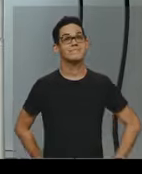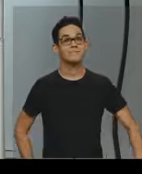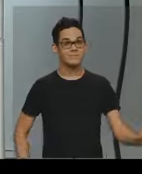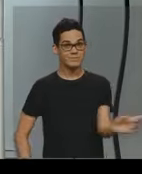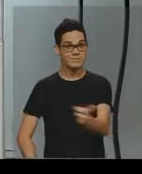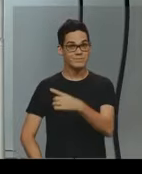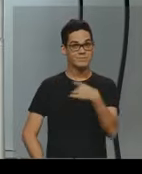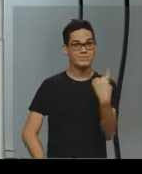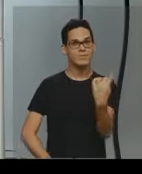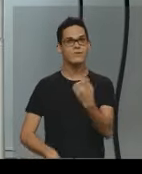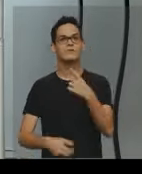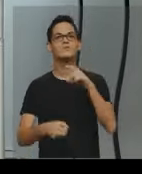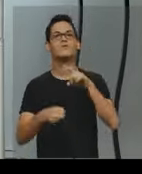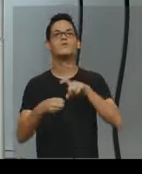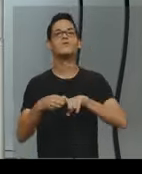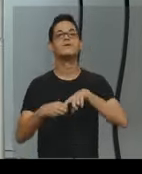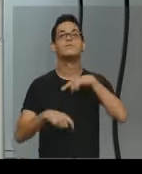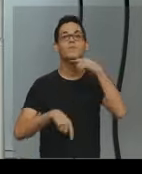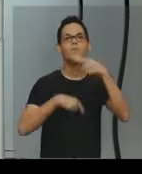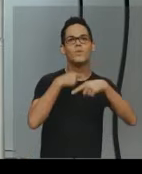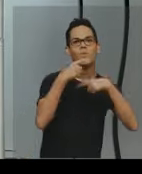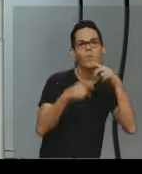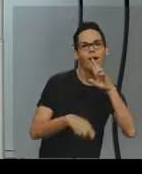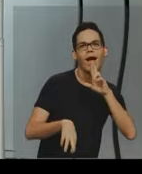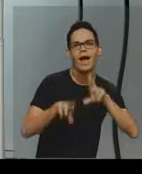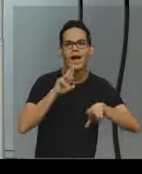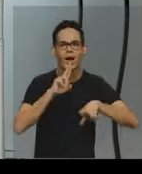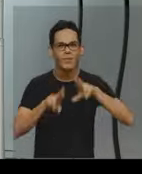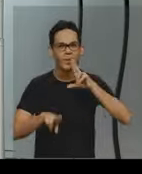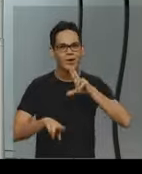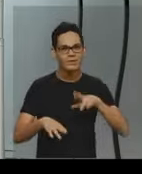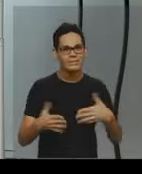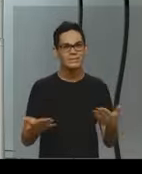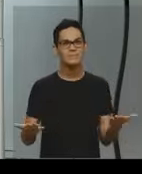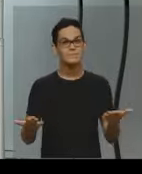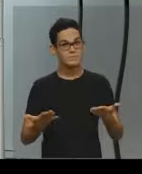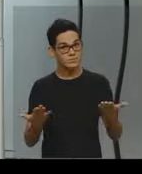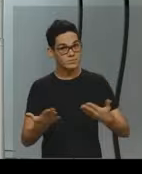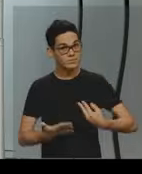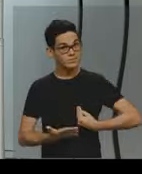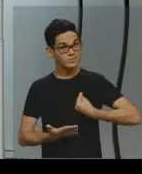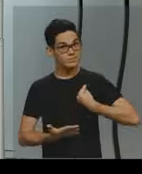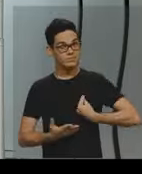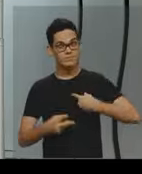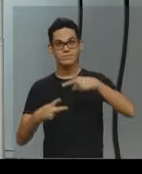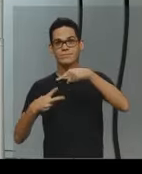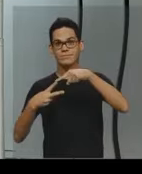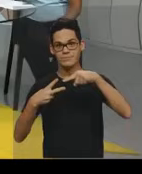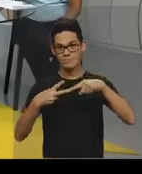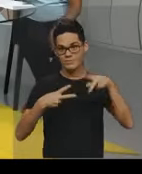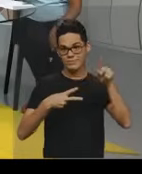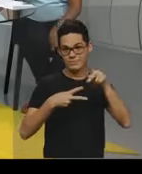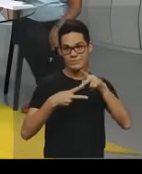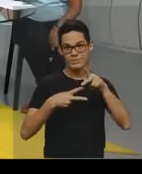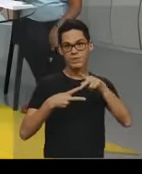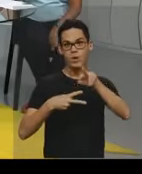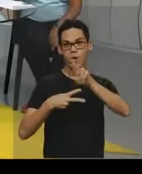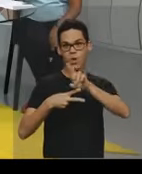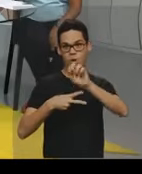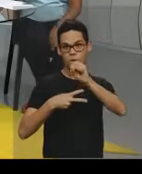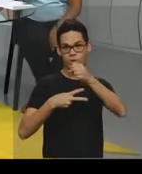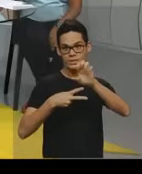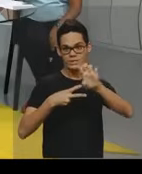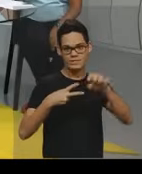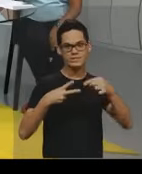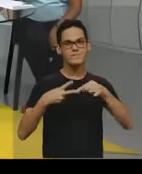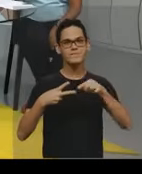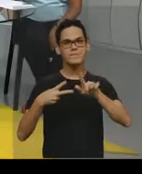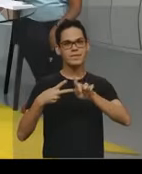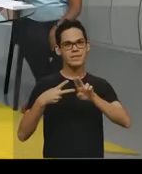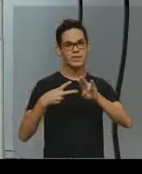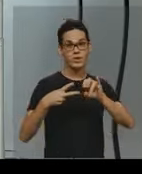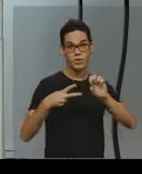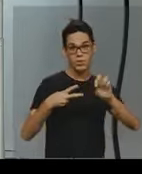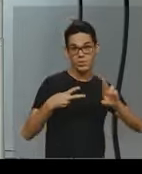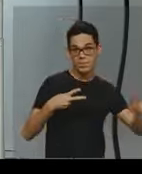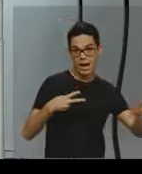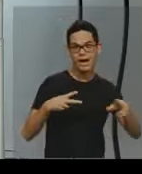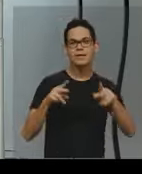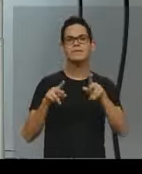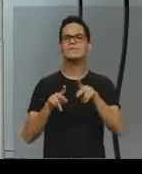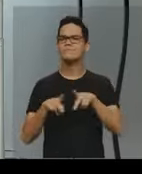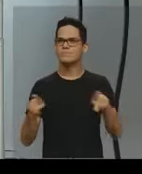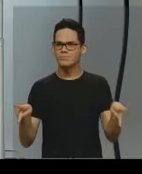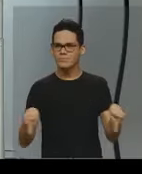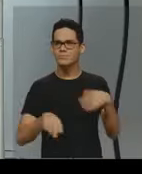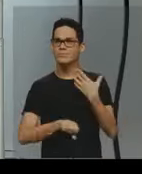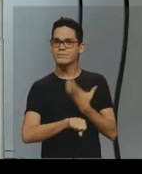Estamos de volta ao nosso Tira Dúvidas, que conta com a participação das professoras Rosi Melo e Guilmar Coura. Lembrando que